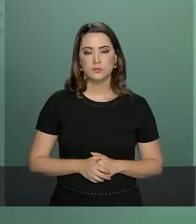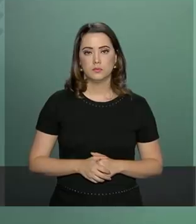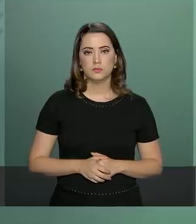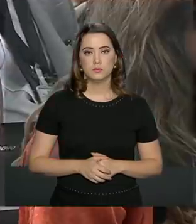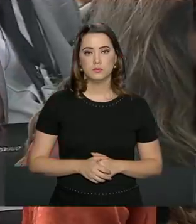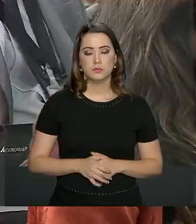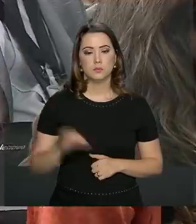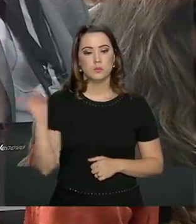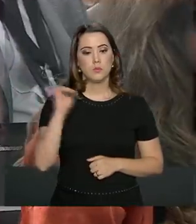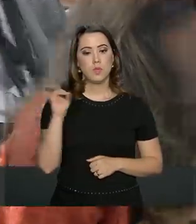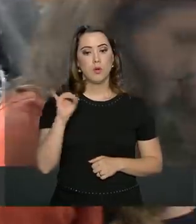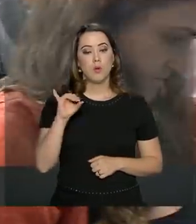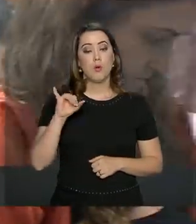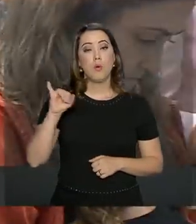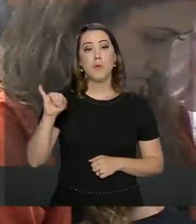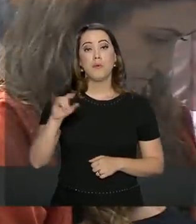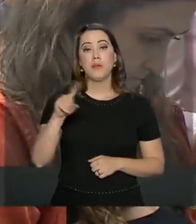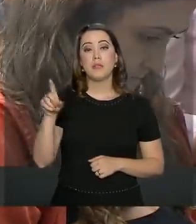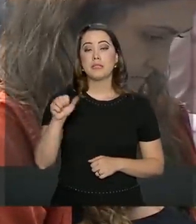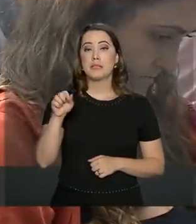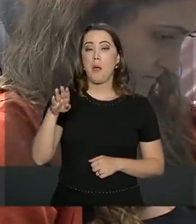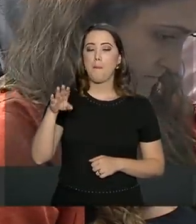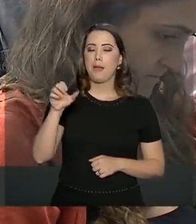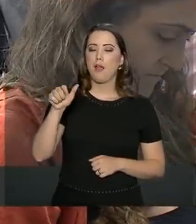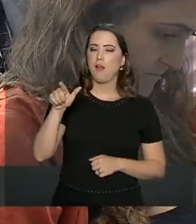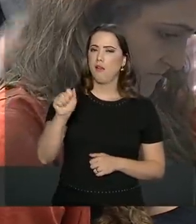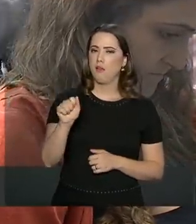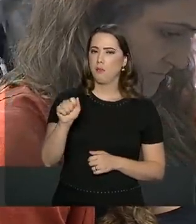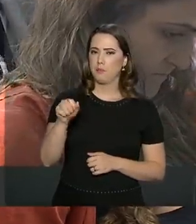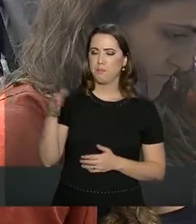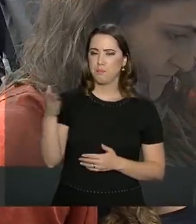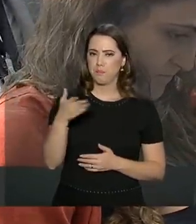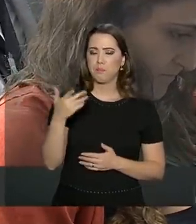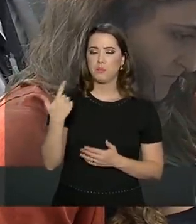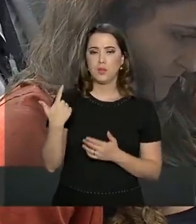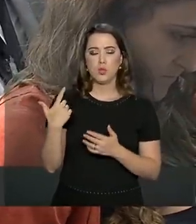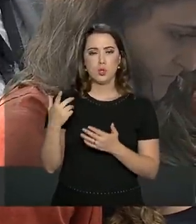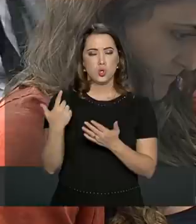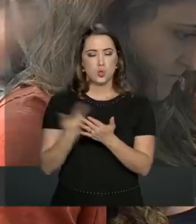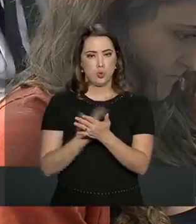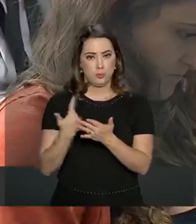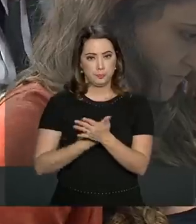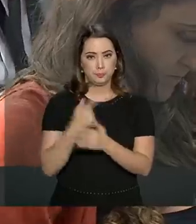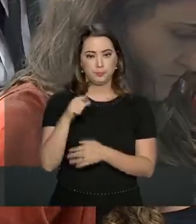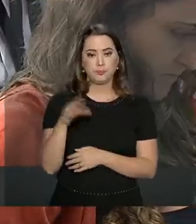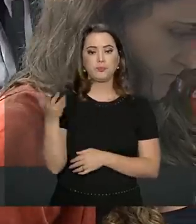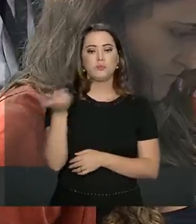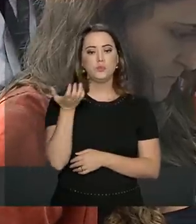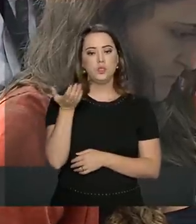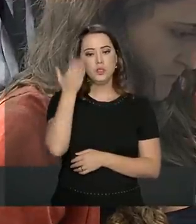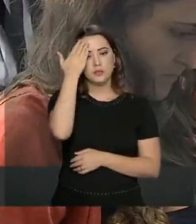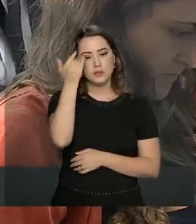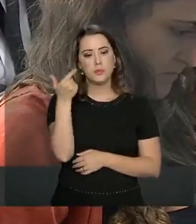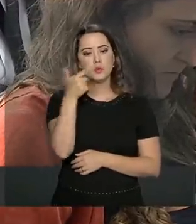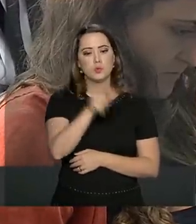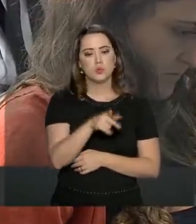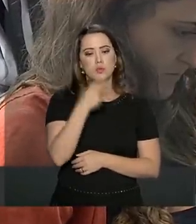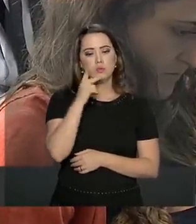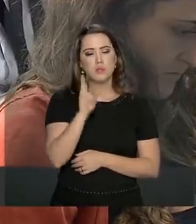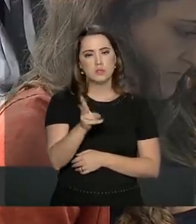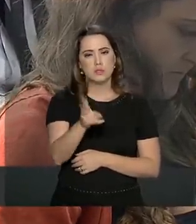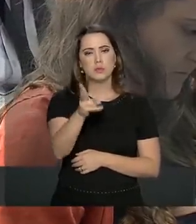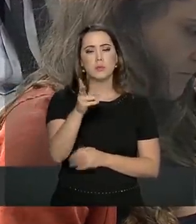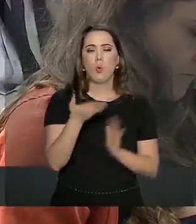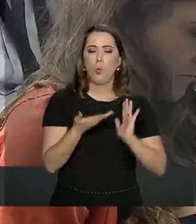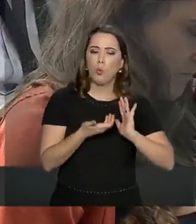Porta-voz Isabela Macedo do Metrópolis. Mais ou menos. Eu queria saber, ainda insistindo nessa questão da relação